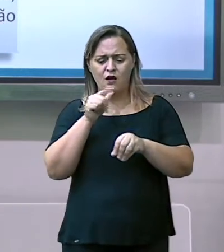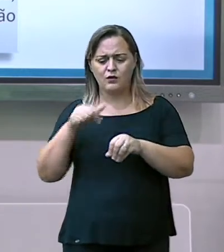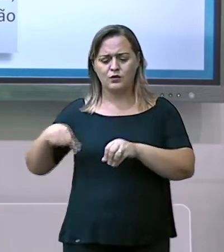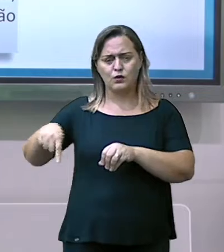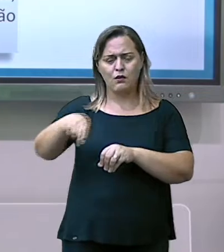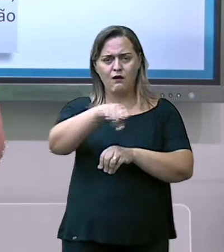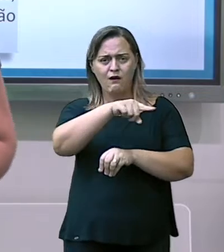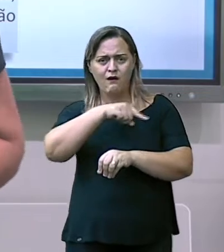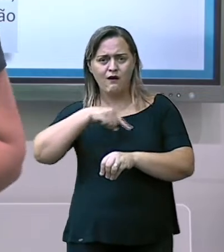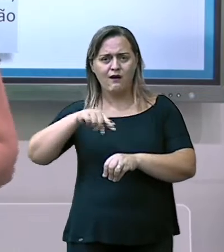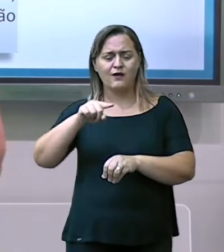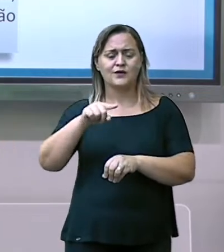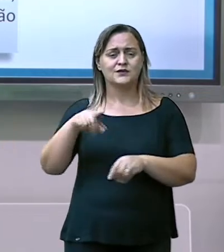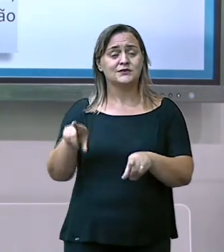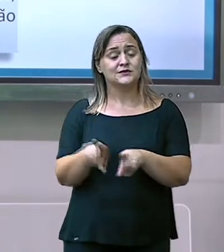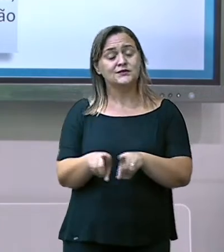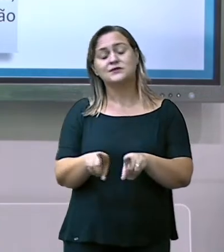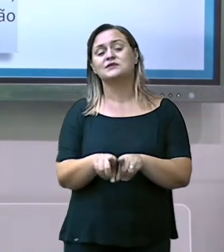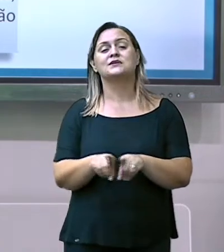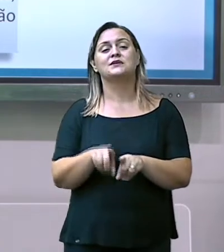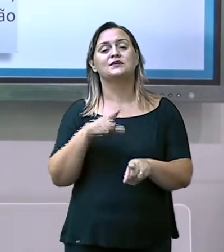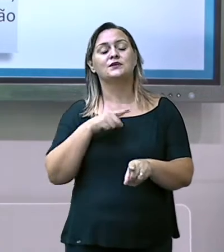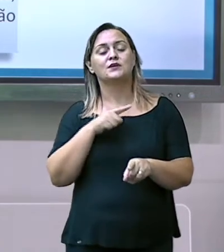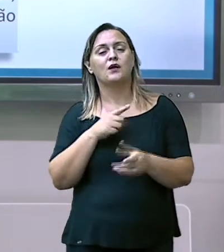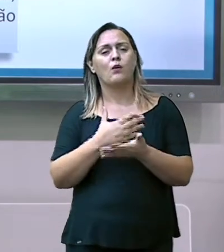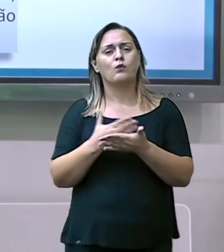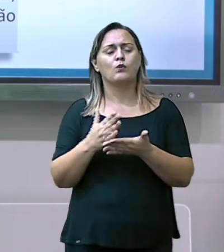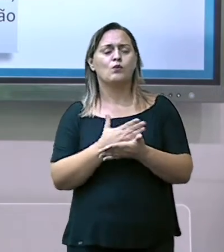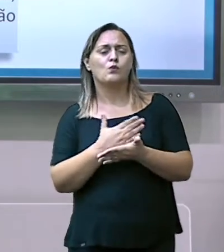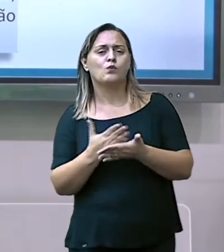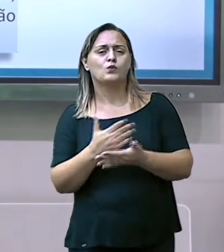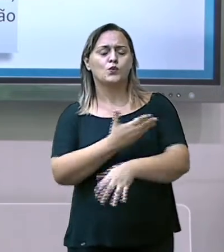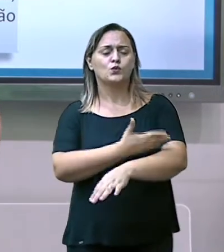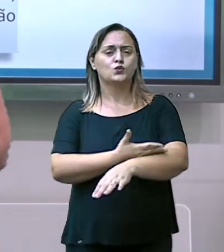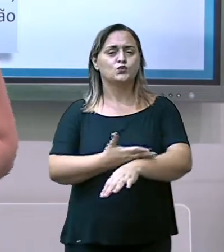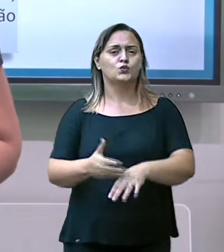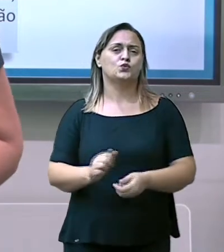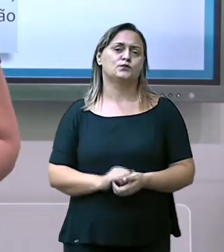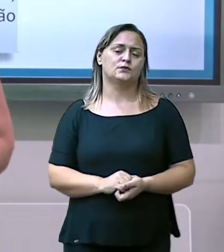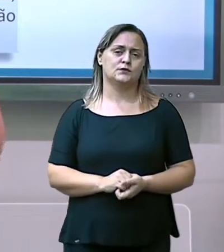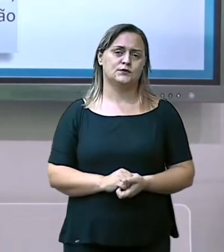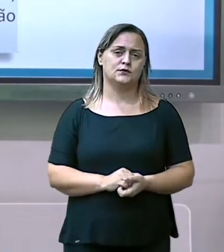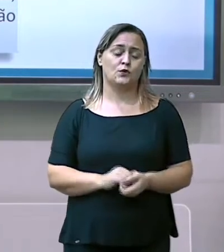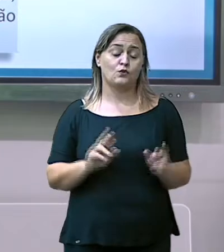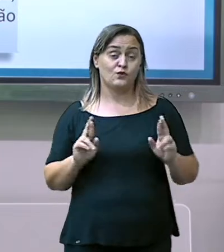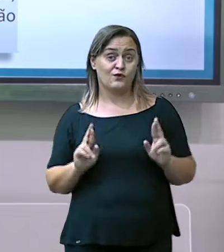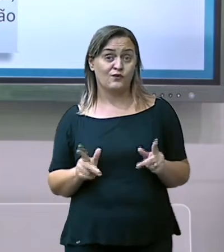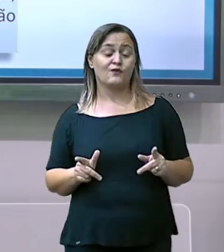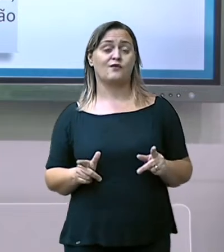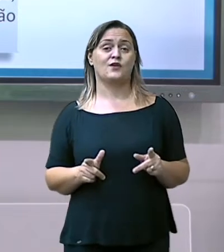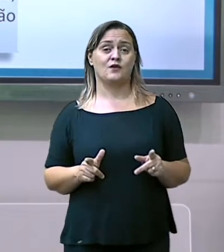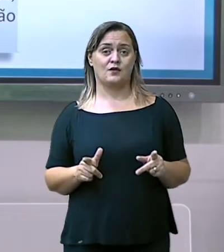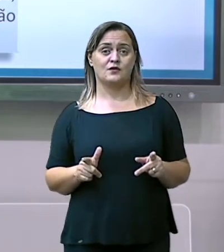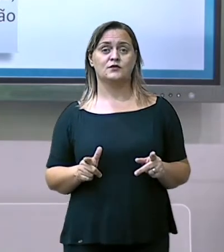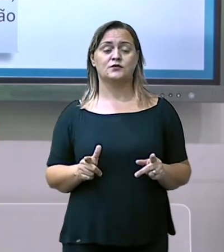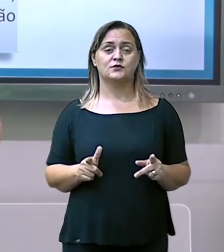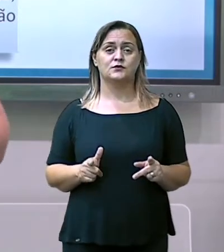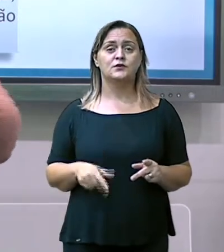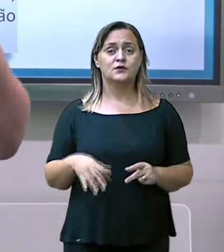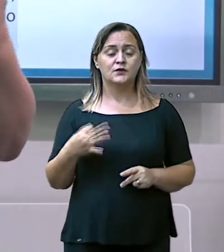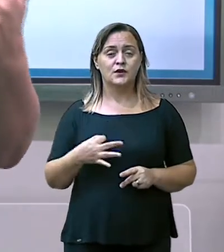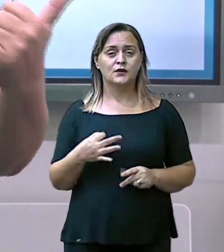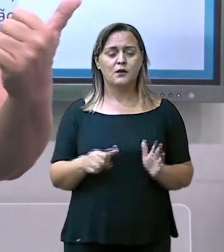primeira vez, receberam o contato do homem branco ou do imigrante